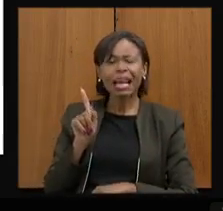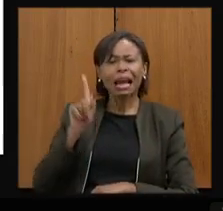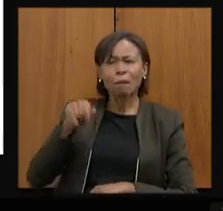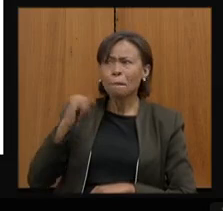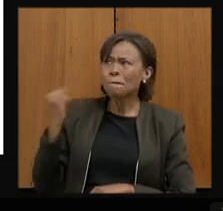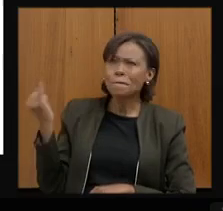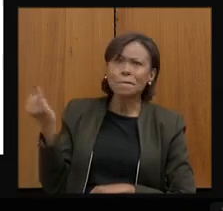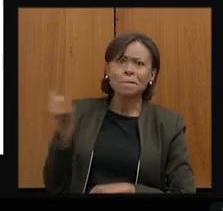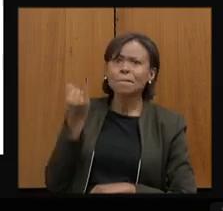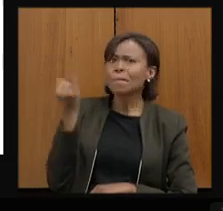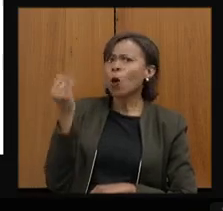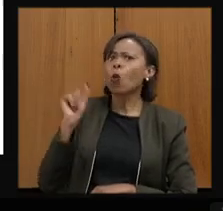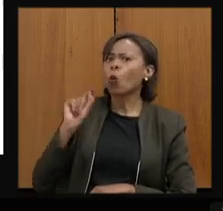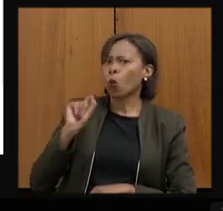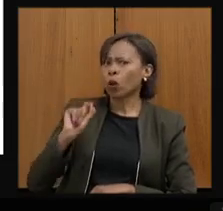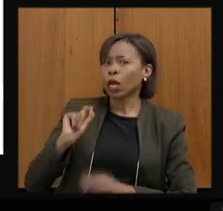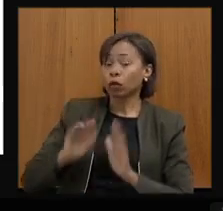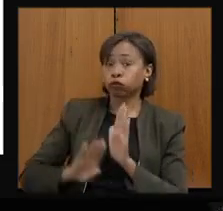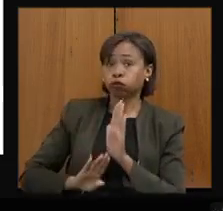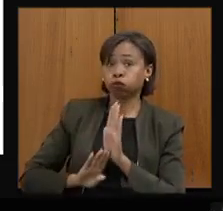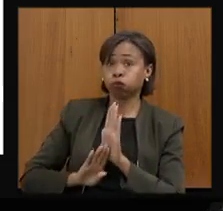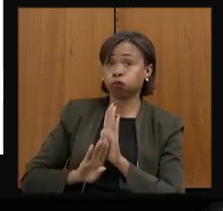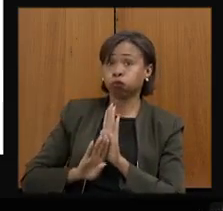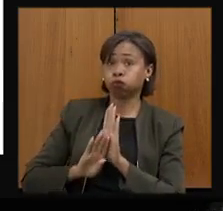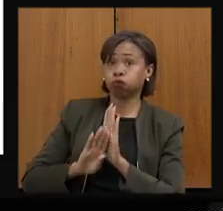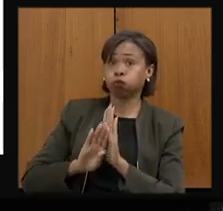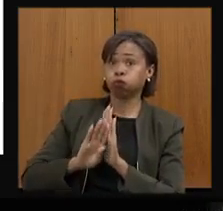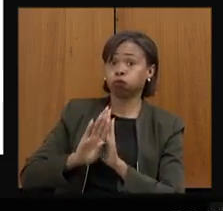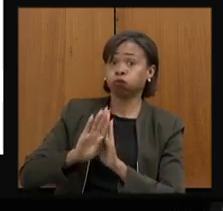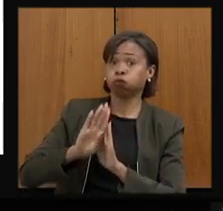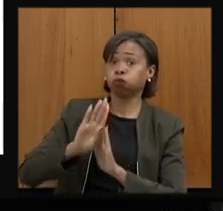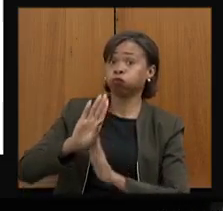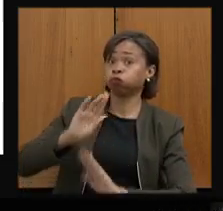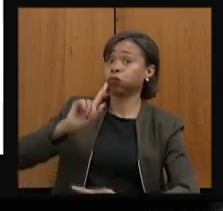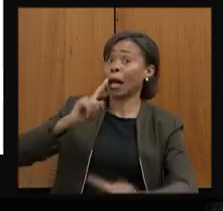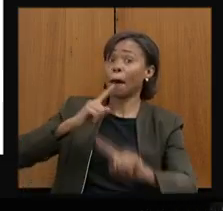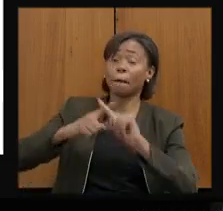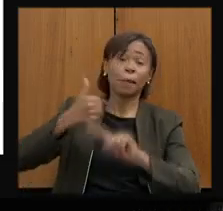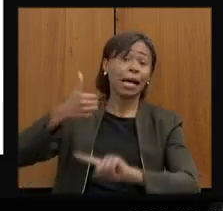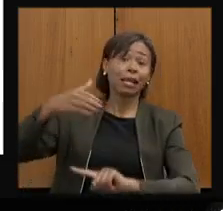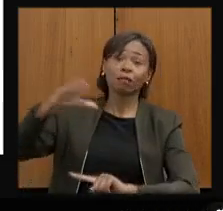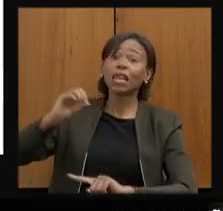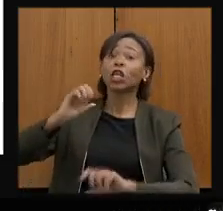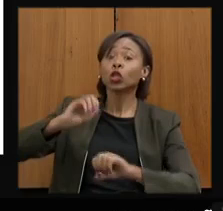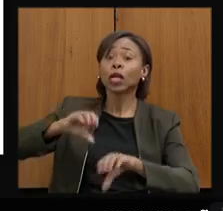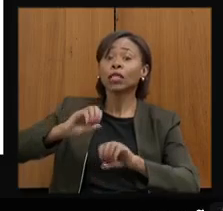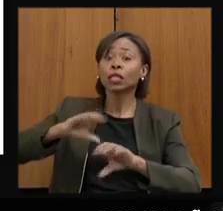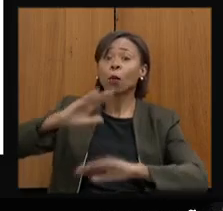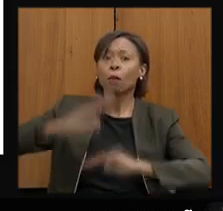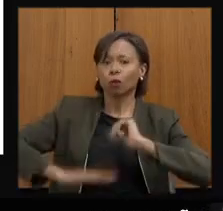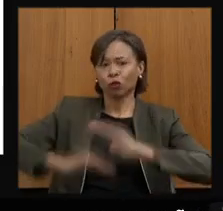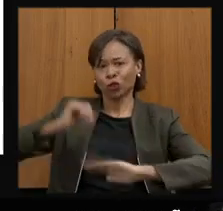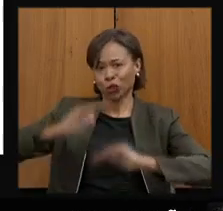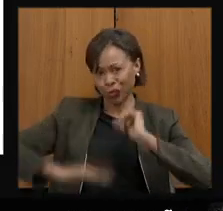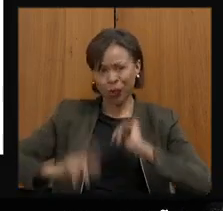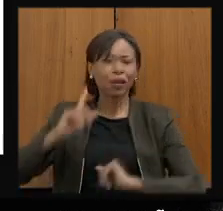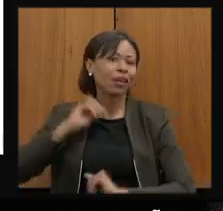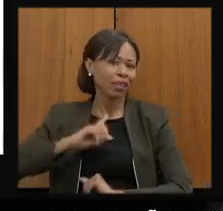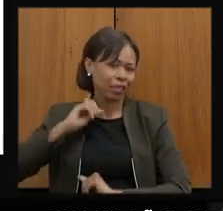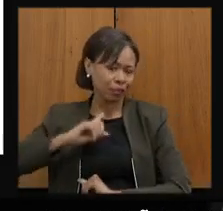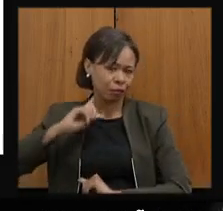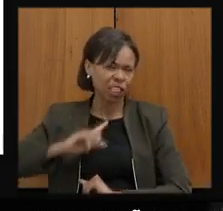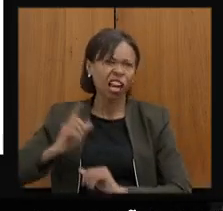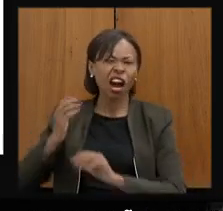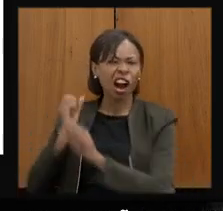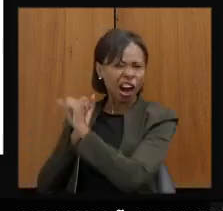importante, o crescimento muito expressivo em mais de dez vezes da educação profissional no nosso estado. Tínhamos aí, ao